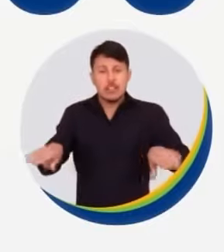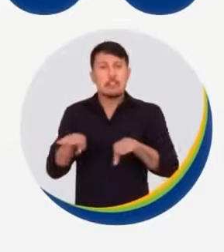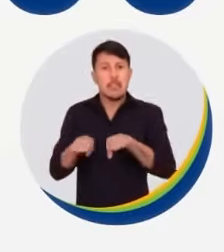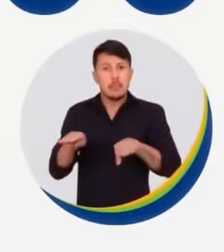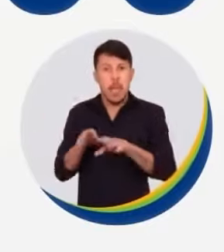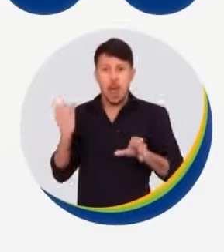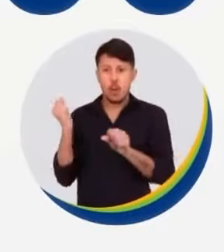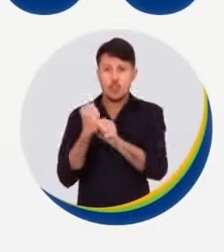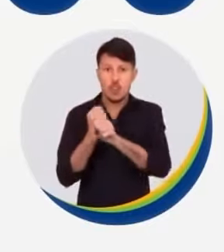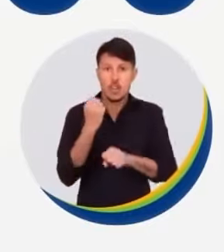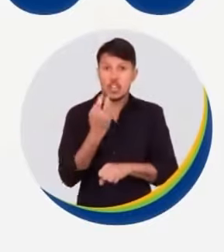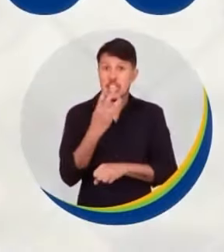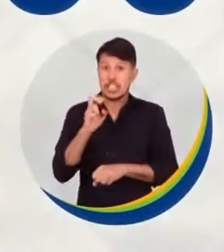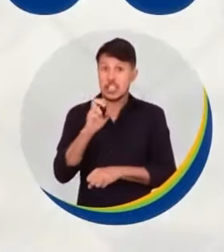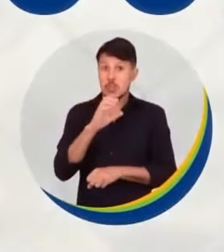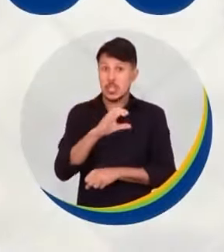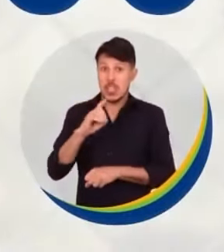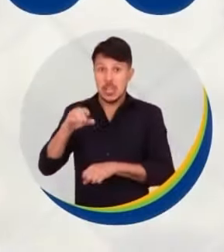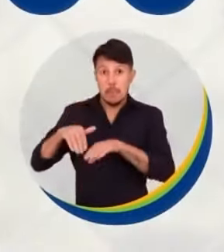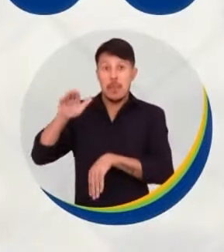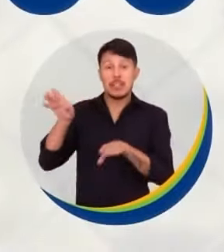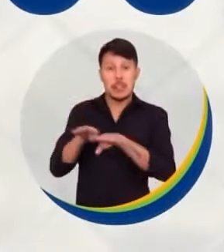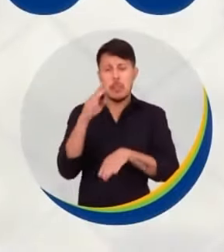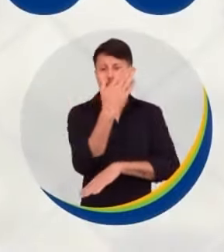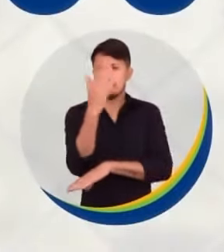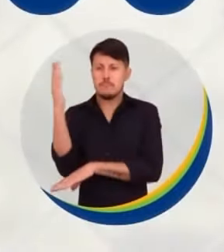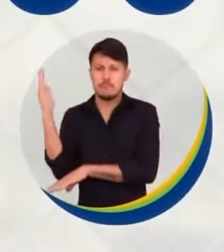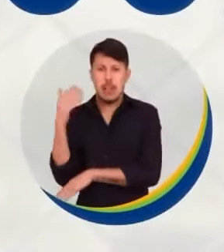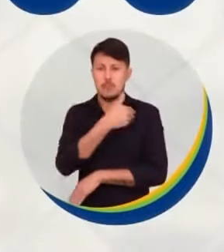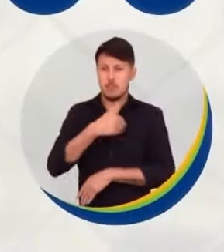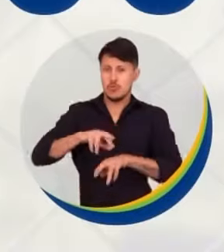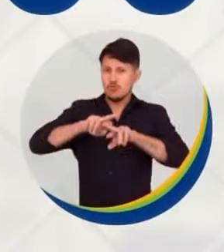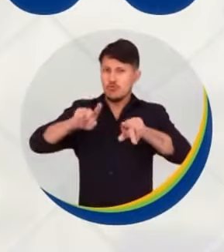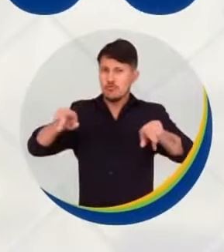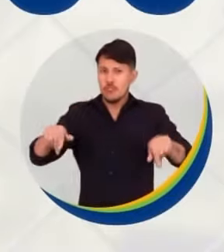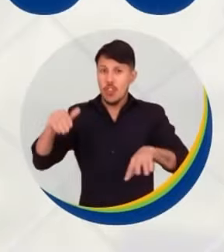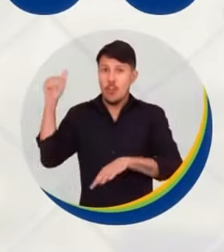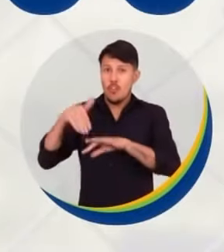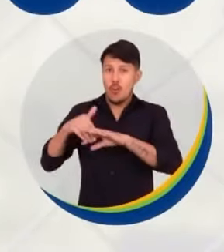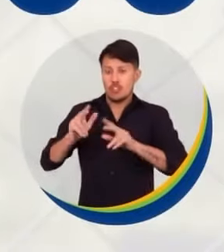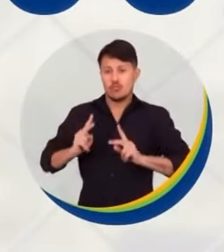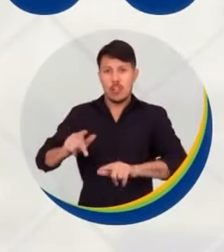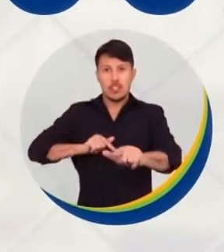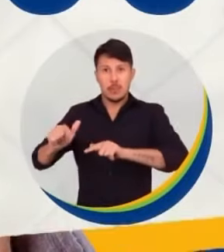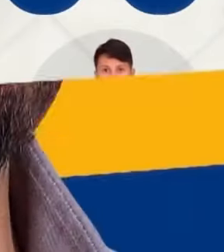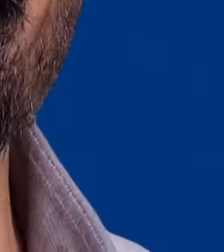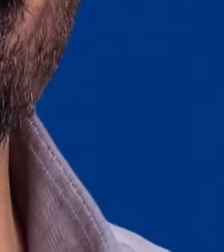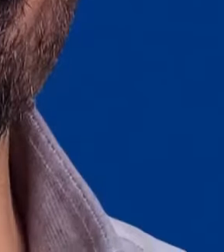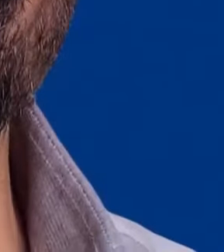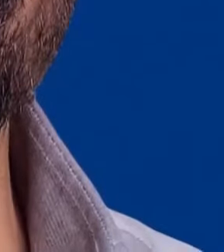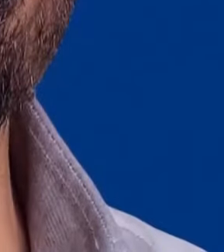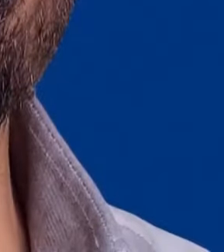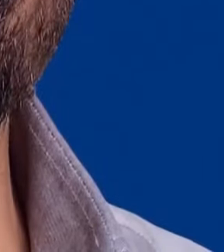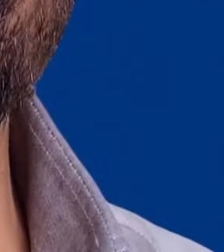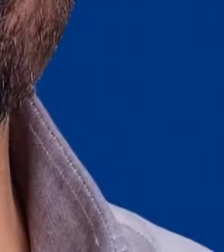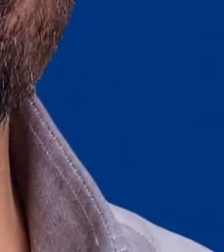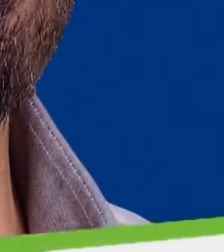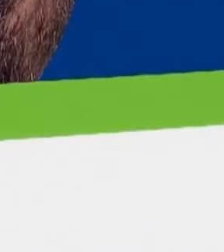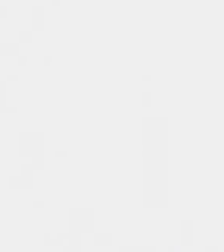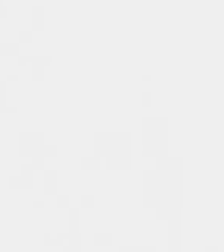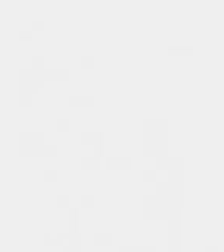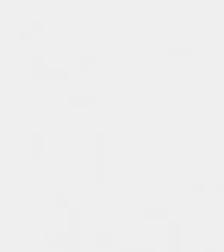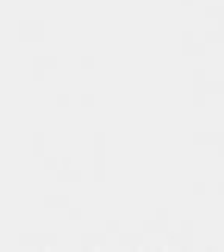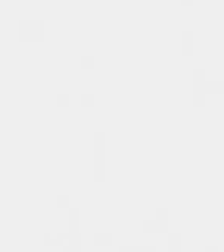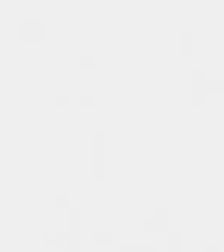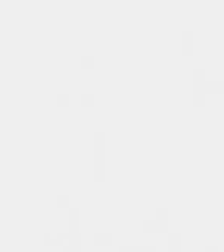CDCs e vários parques públicos. Para o trabalho continuar, vote Rodrigo Goulart, vereador 55-800. Ricardo Nunes, 15. Vote